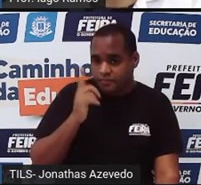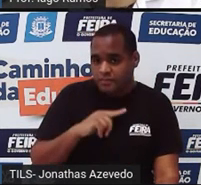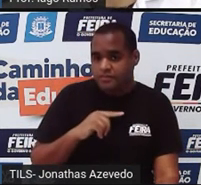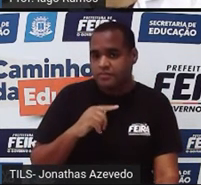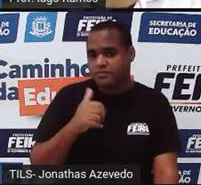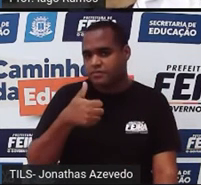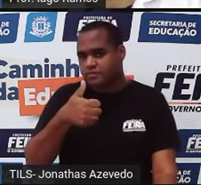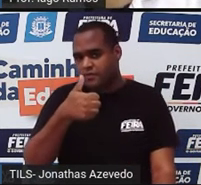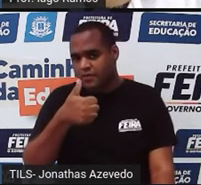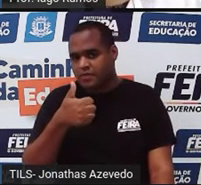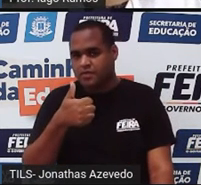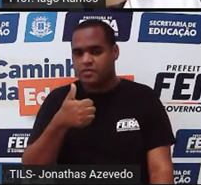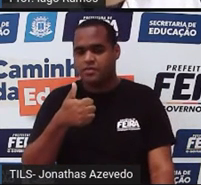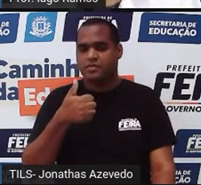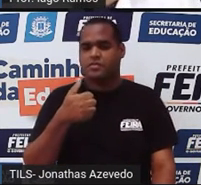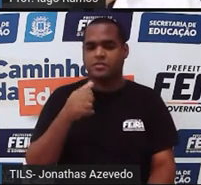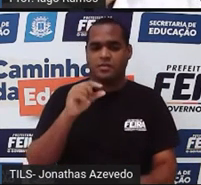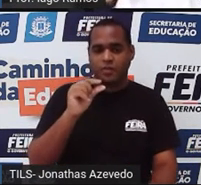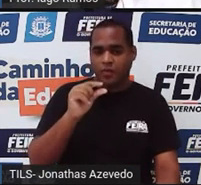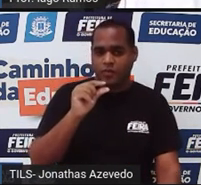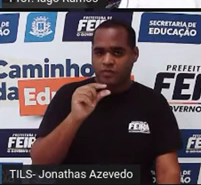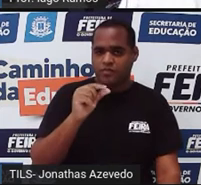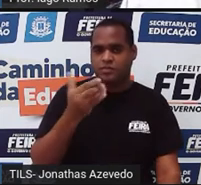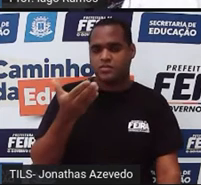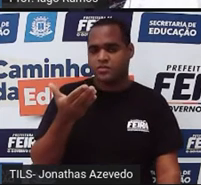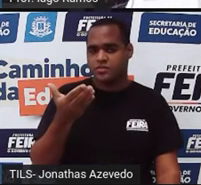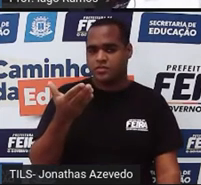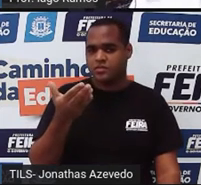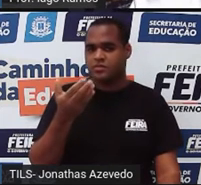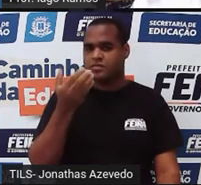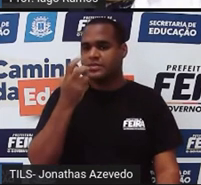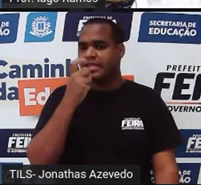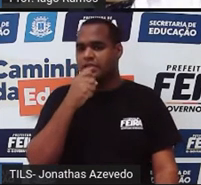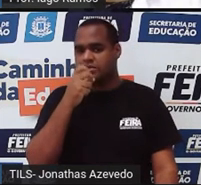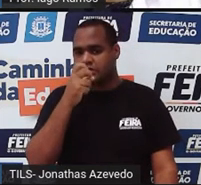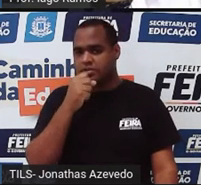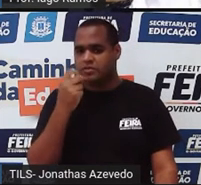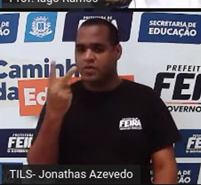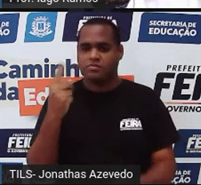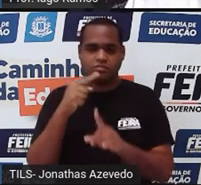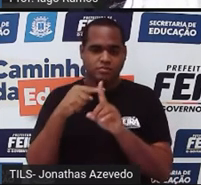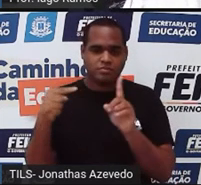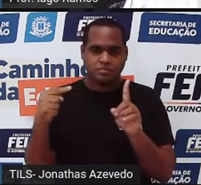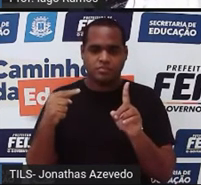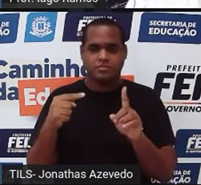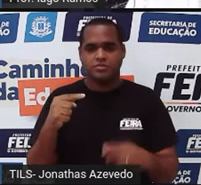em vermelho o número 1 para pouco, em laranja o número 2 para metade,